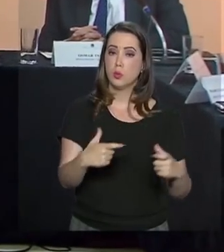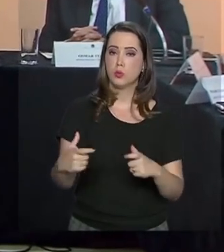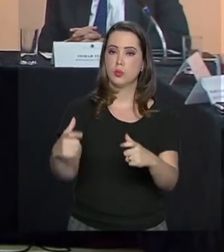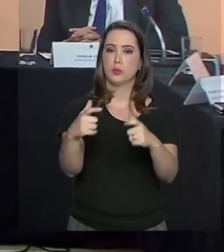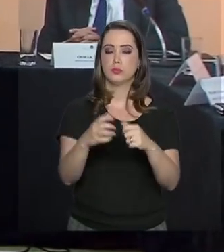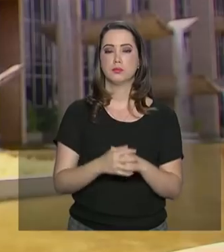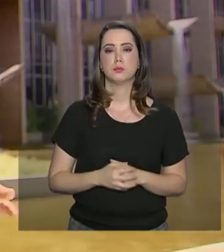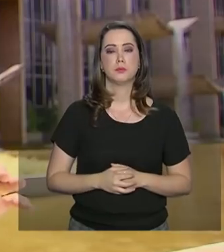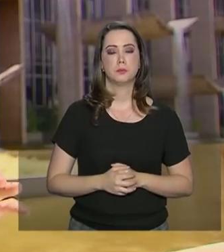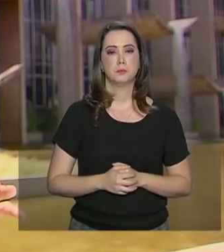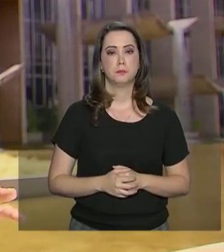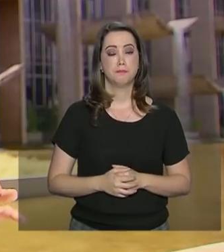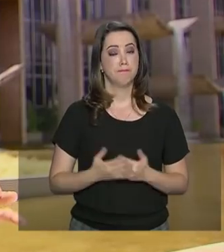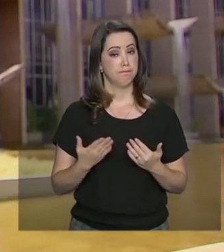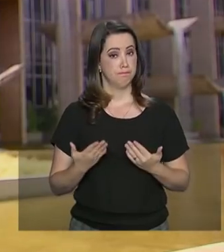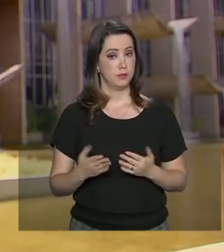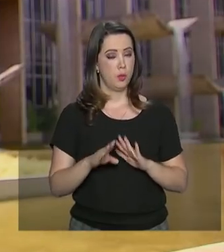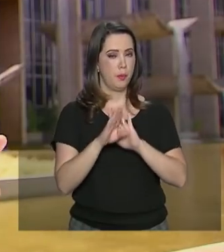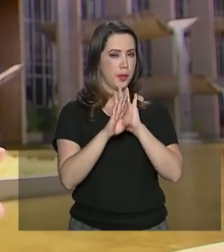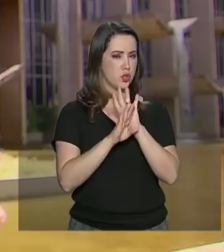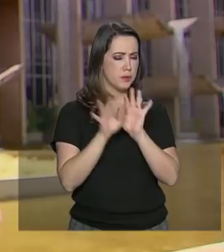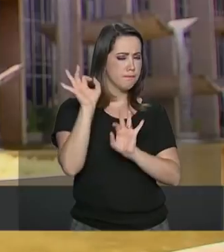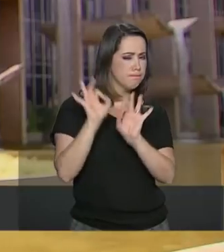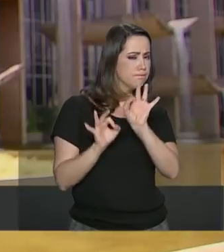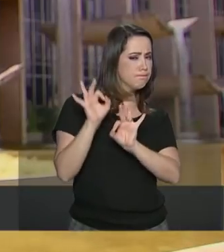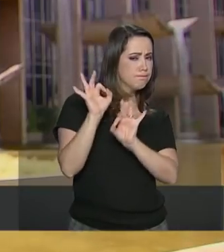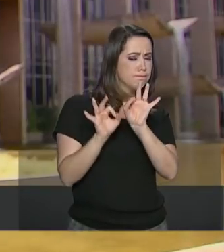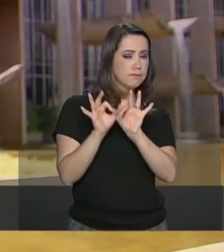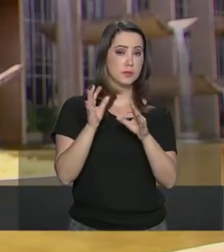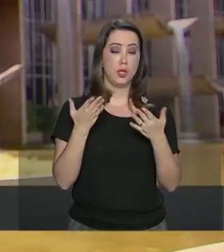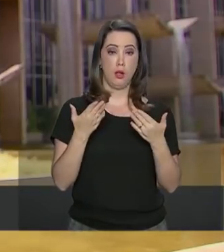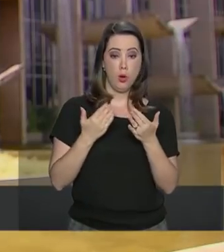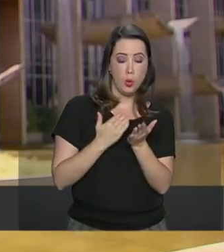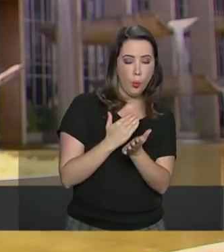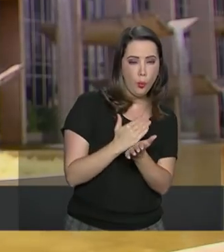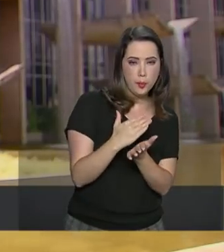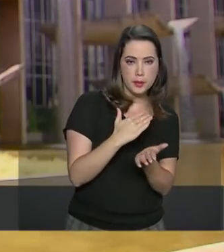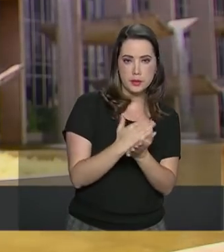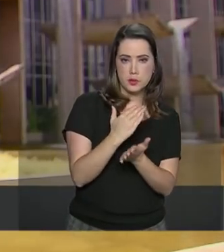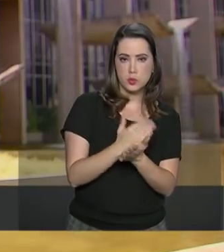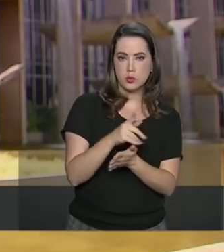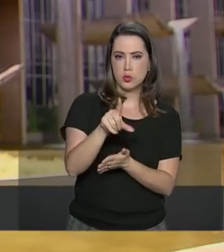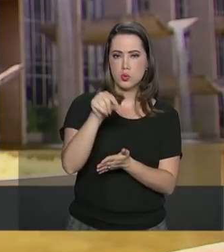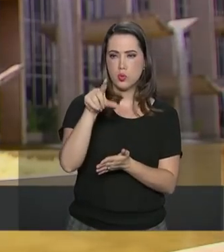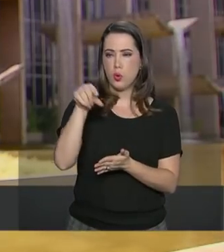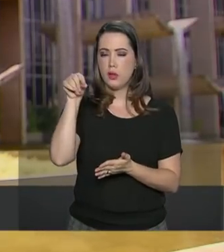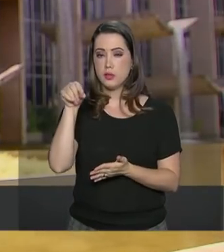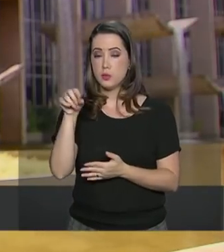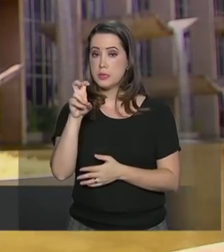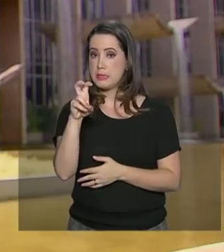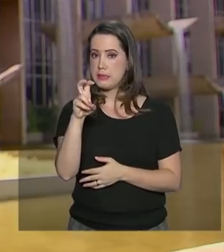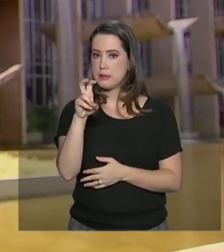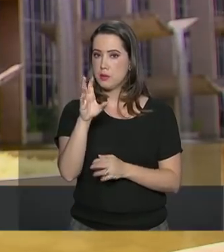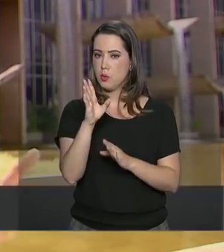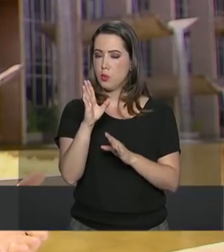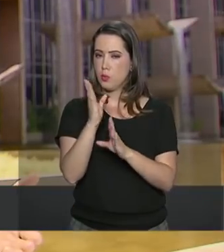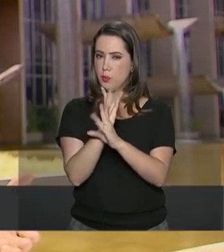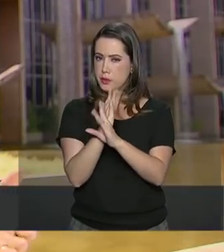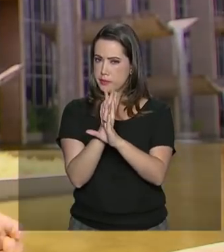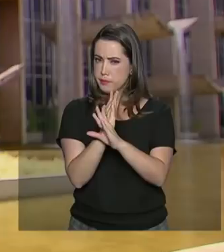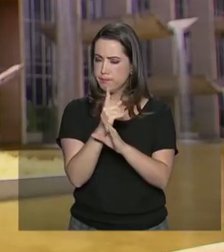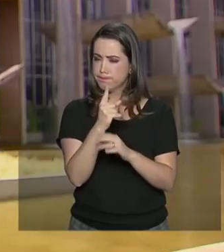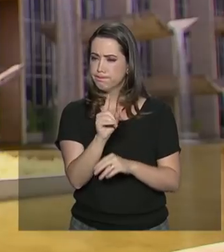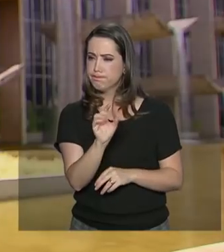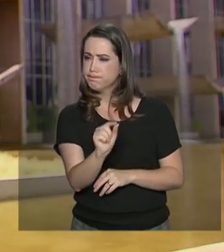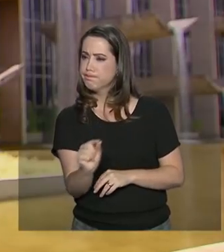Gustavo Canuto. Esse projeto ainda está sendo elaborado. Nesta fase piloto, serão selecionados cinco municípios onde as ações